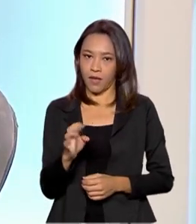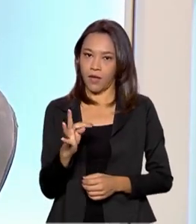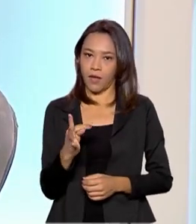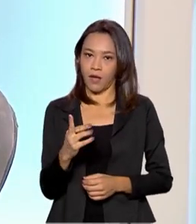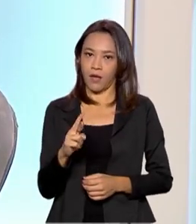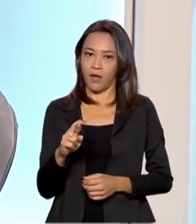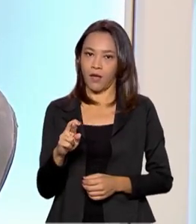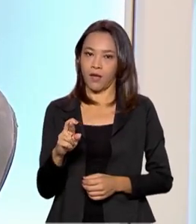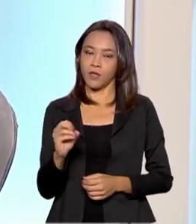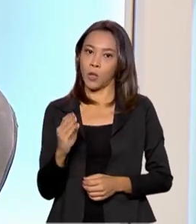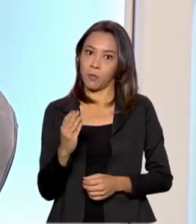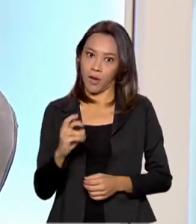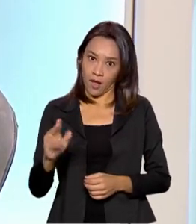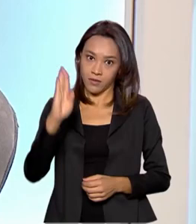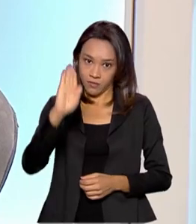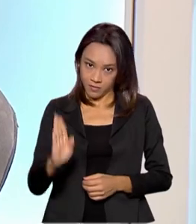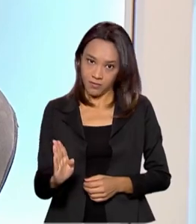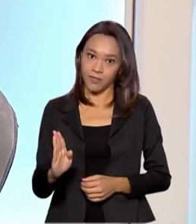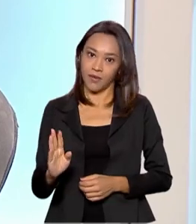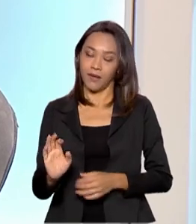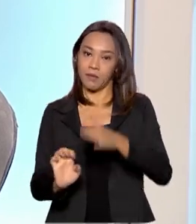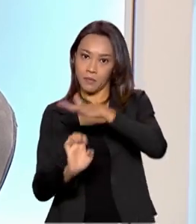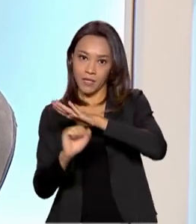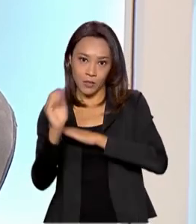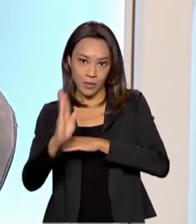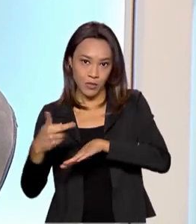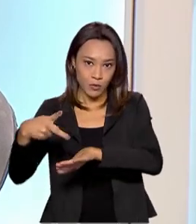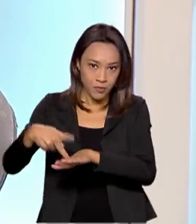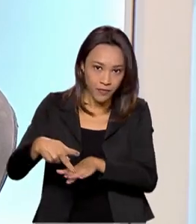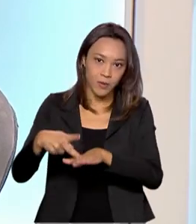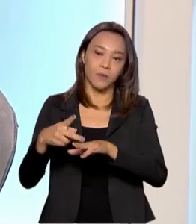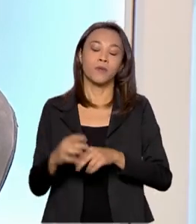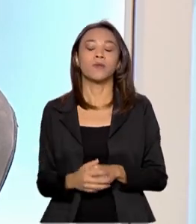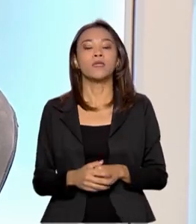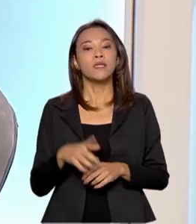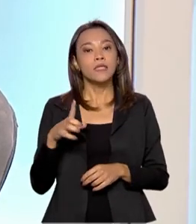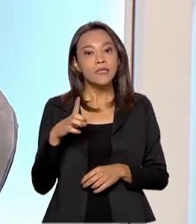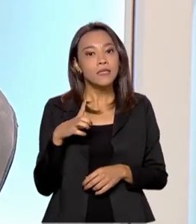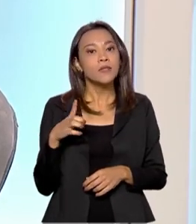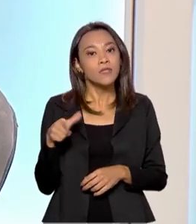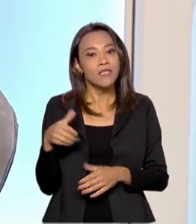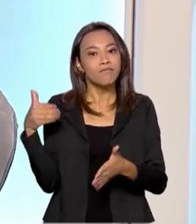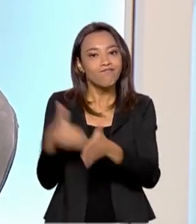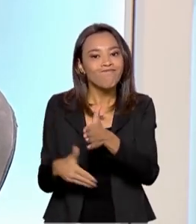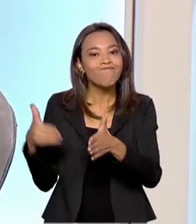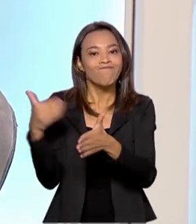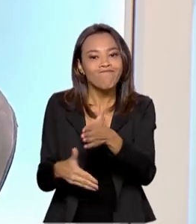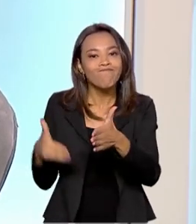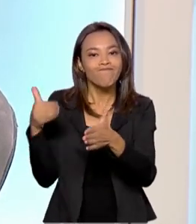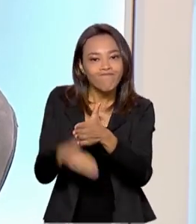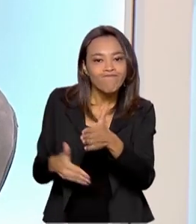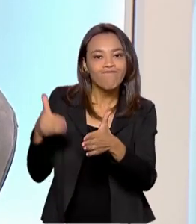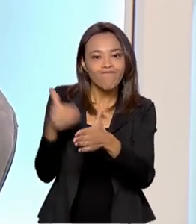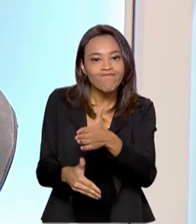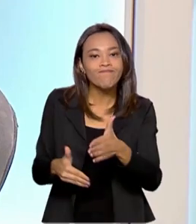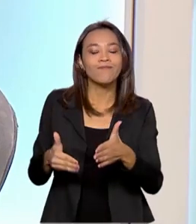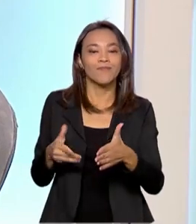concentração de mercado é uma barreira a investimentos e a novos entrantes também, correto? Então, isso era